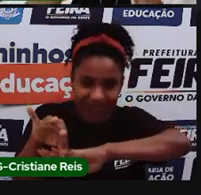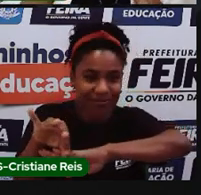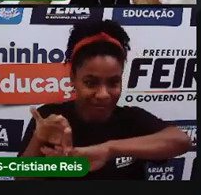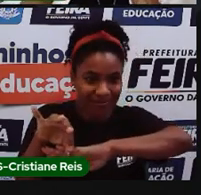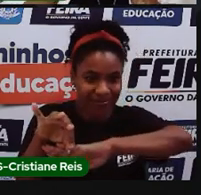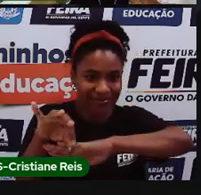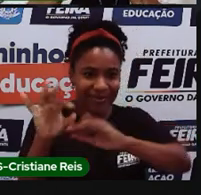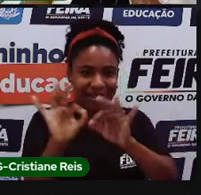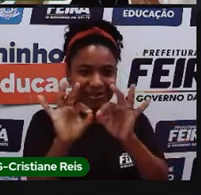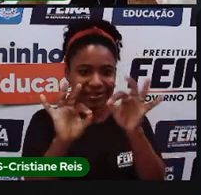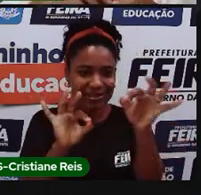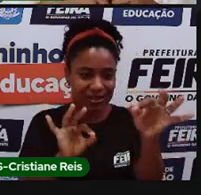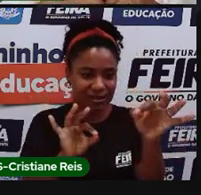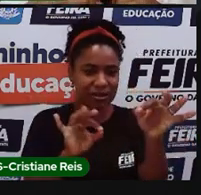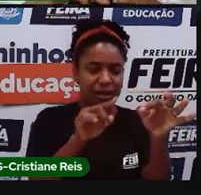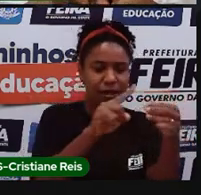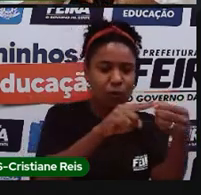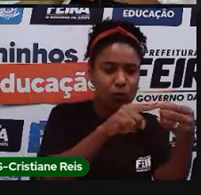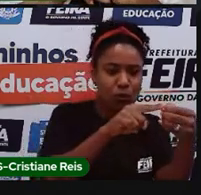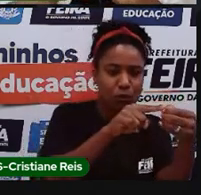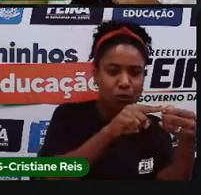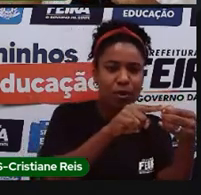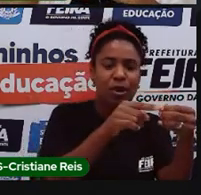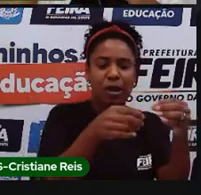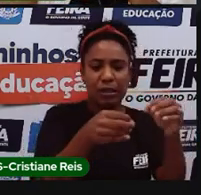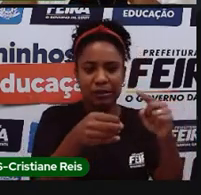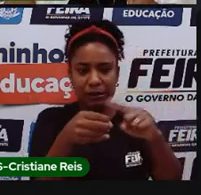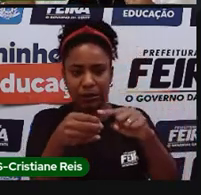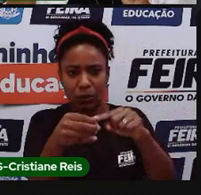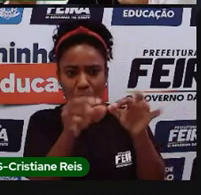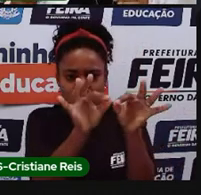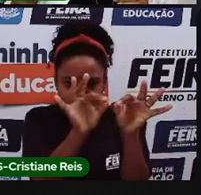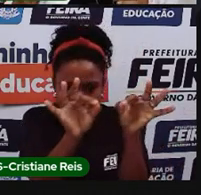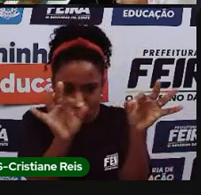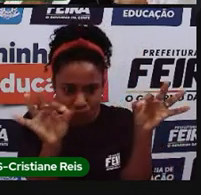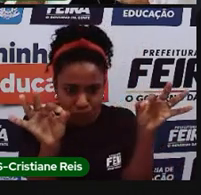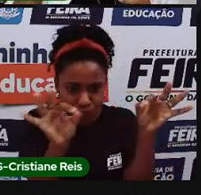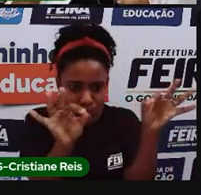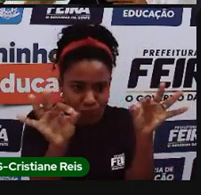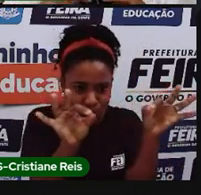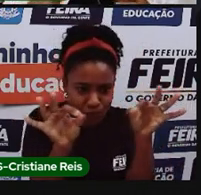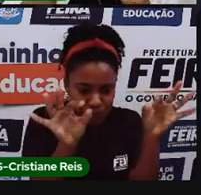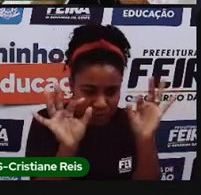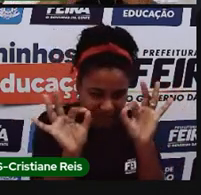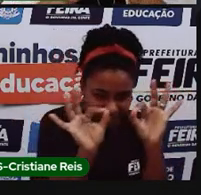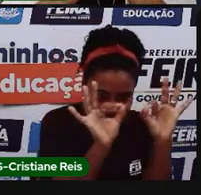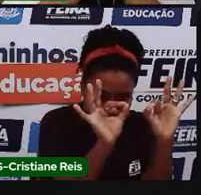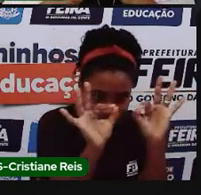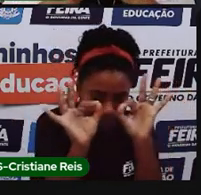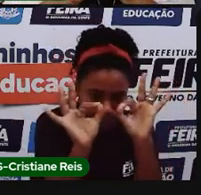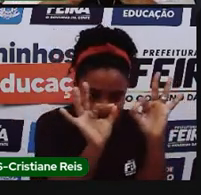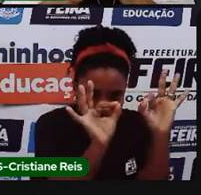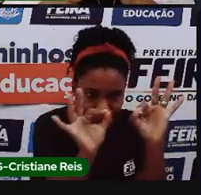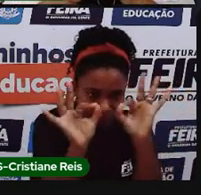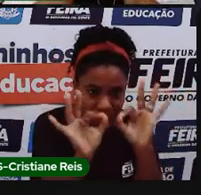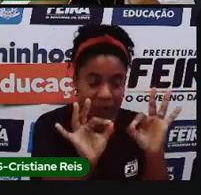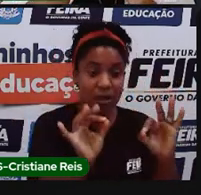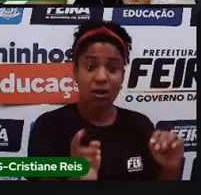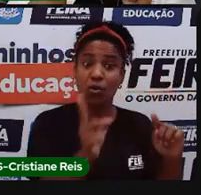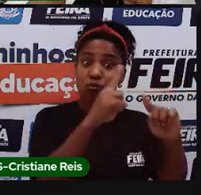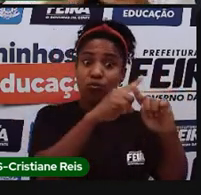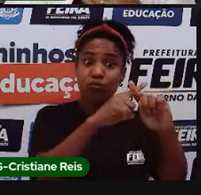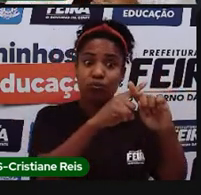distância de uma cidade para outra, aí eu pego aquele número de centímetros ali que tem e multiplico pelo valor do